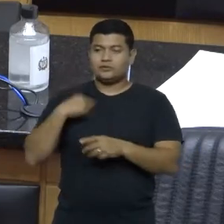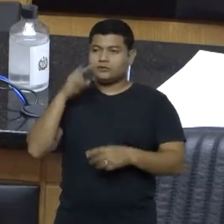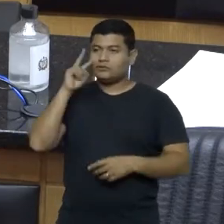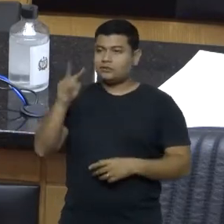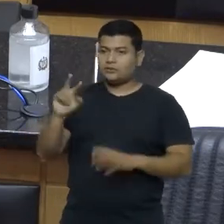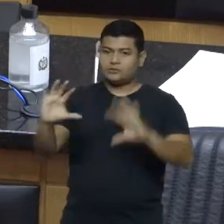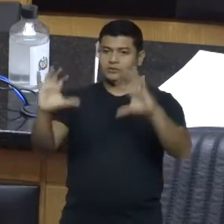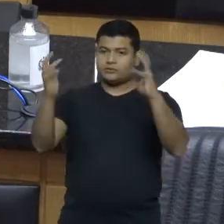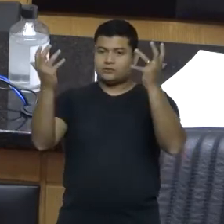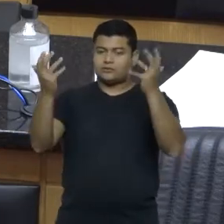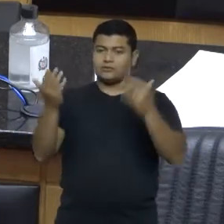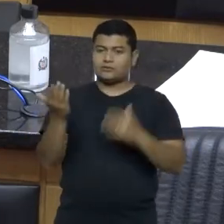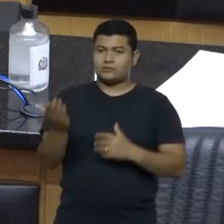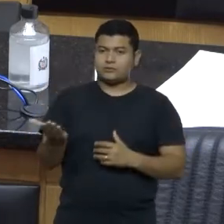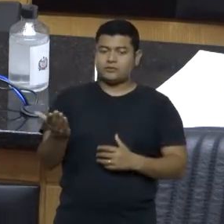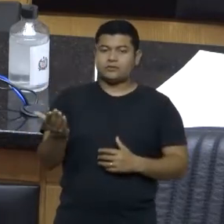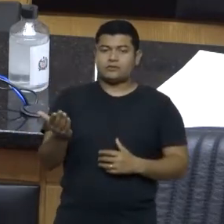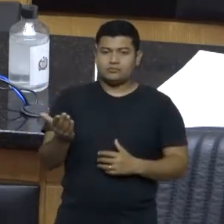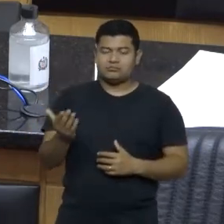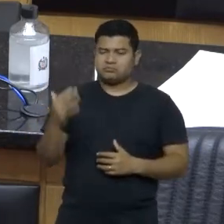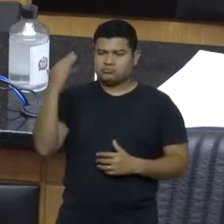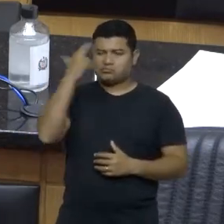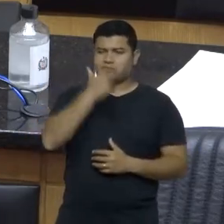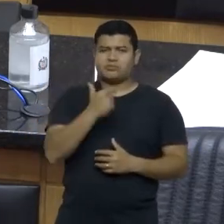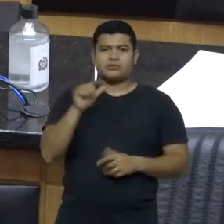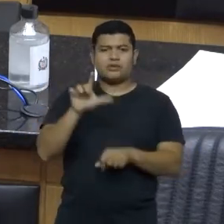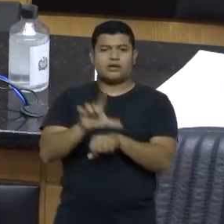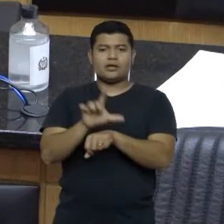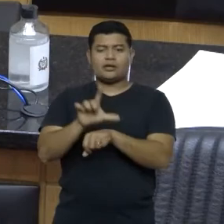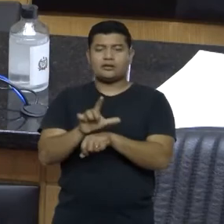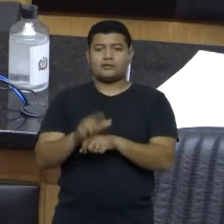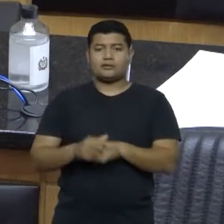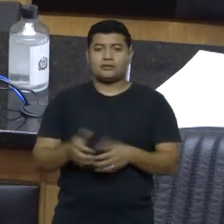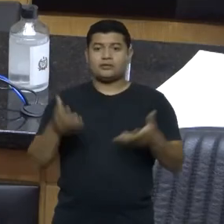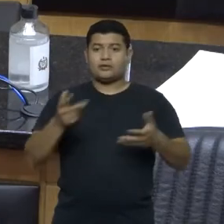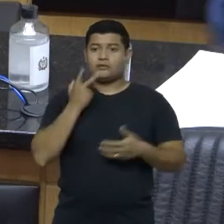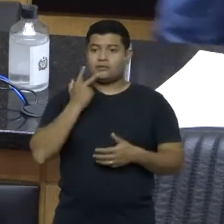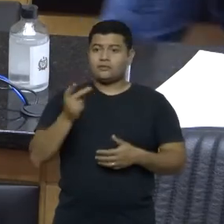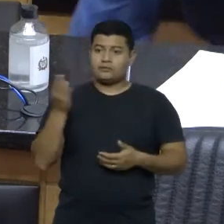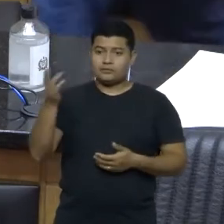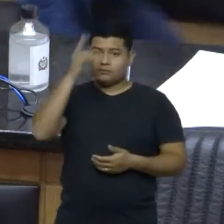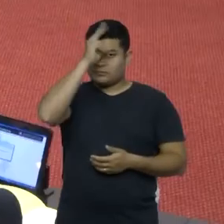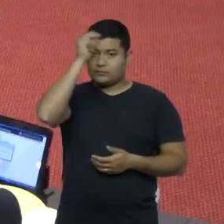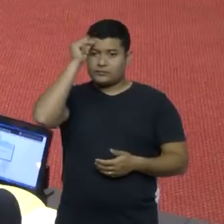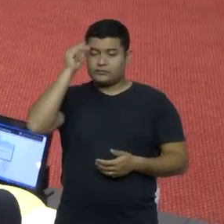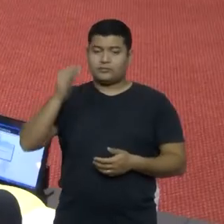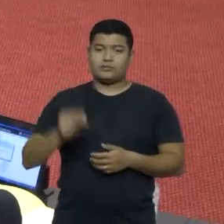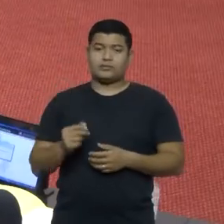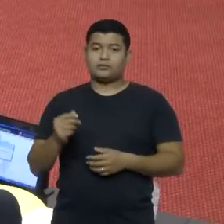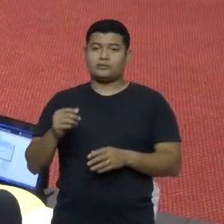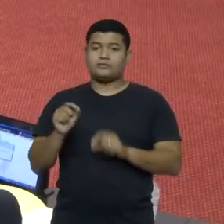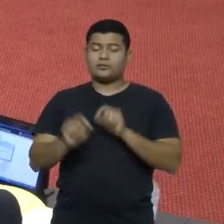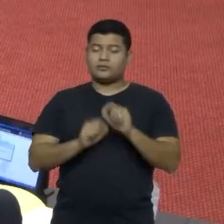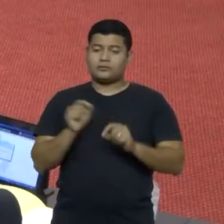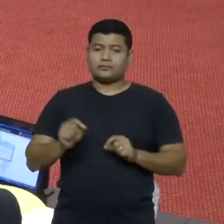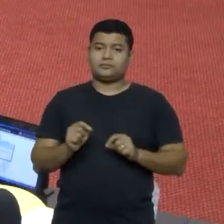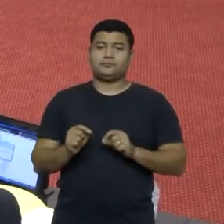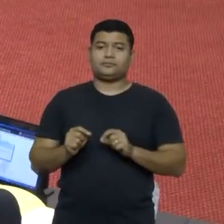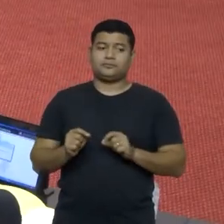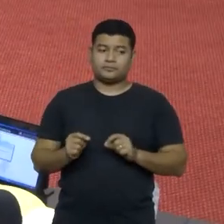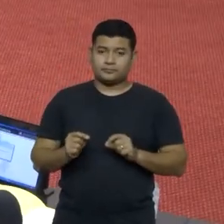E eu quero dizer, Giba, e ao nosso prefeito Seron, que a oportunidade da